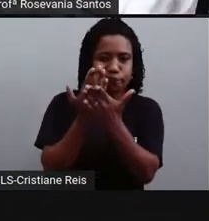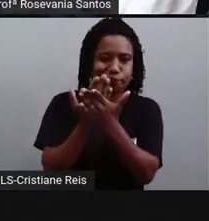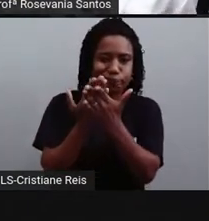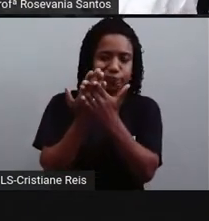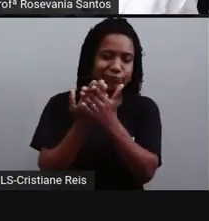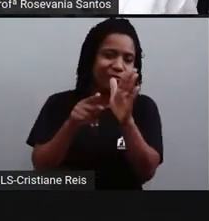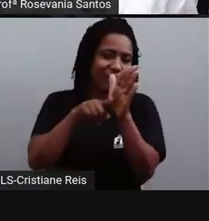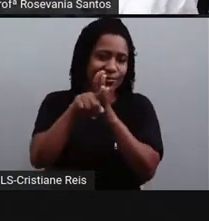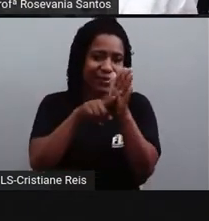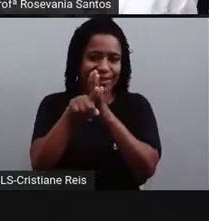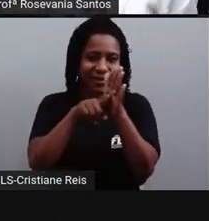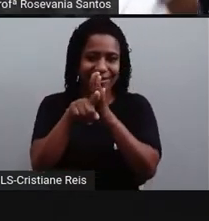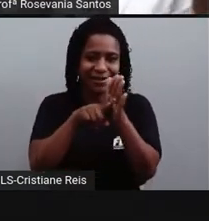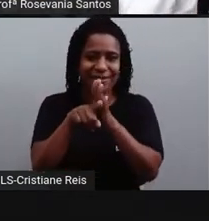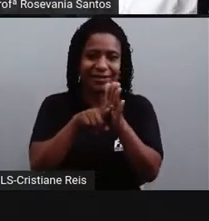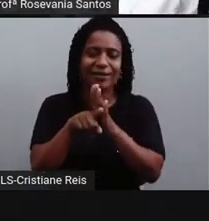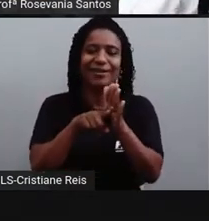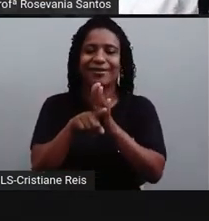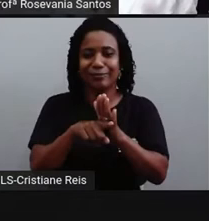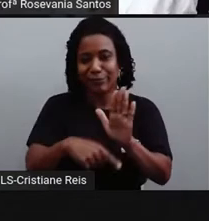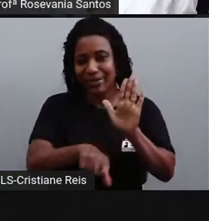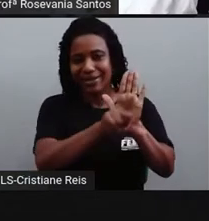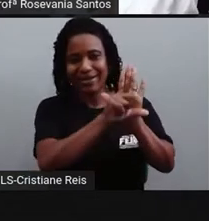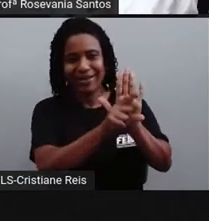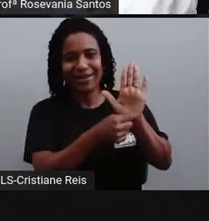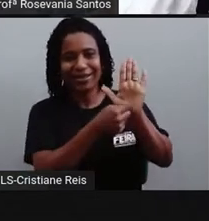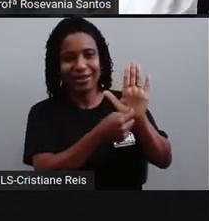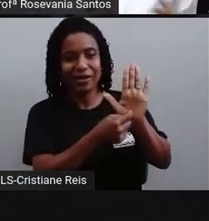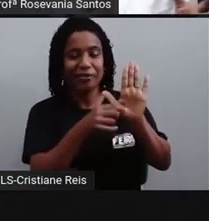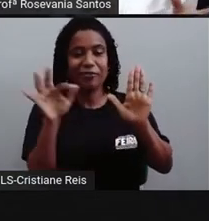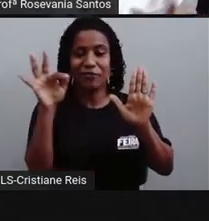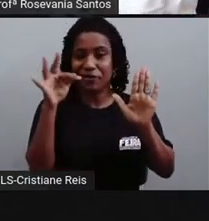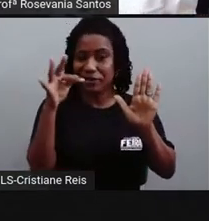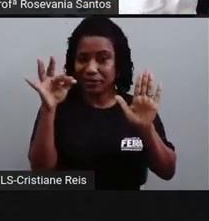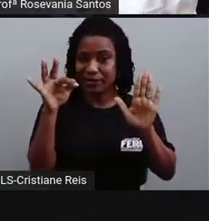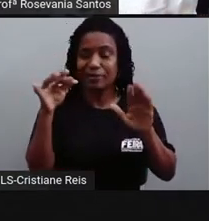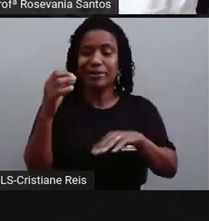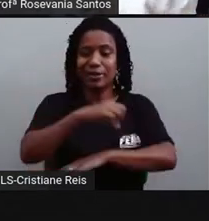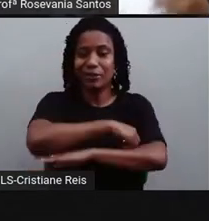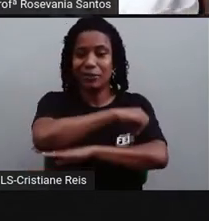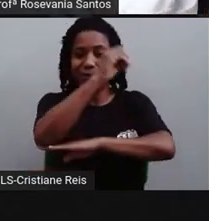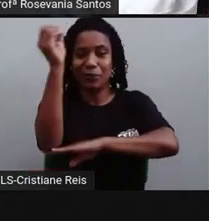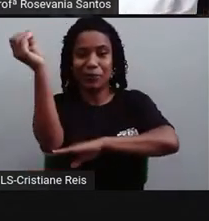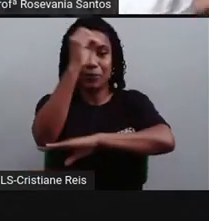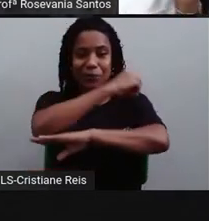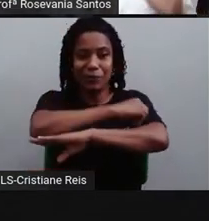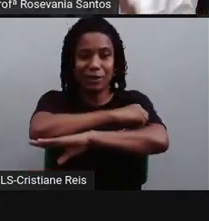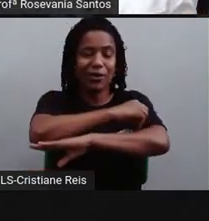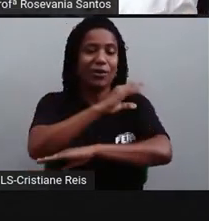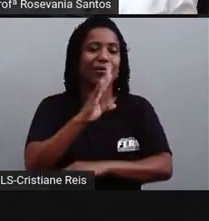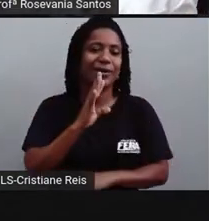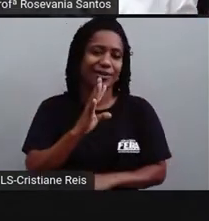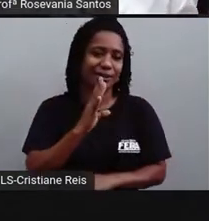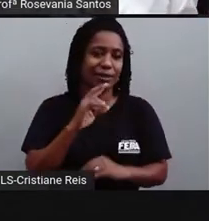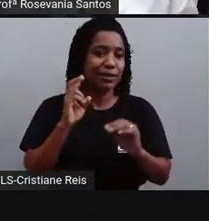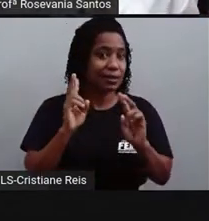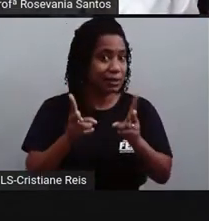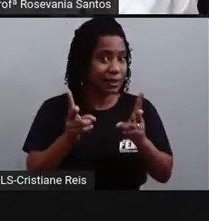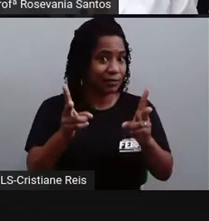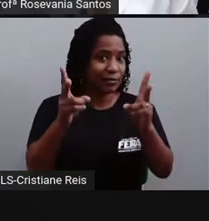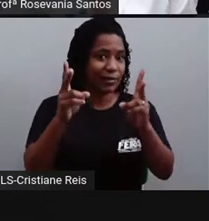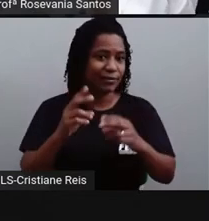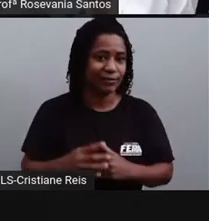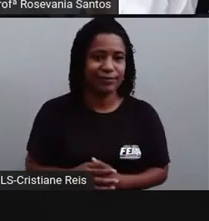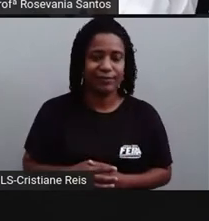leis físicas aí para a gente poder entender. E sempre levava-se em consideração o nascer e o pôr do sol,